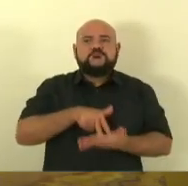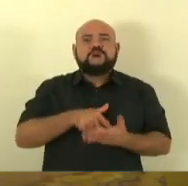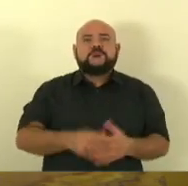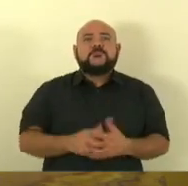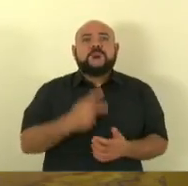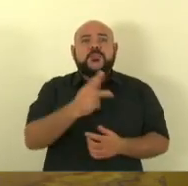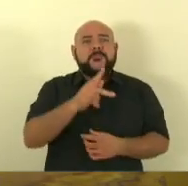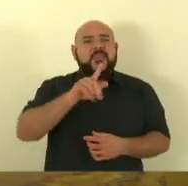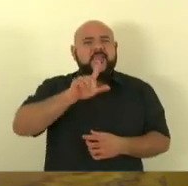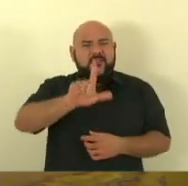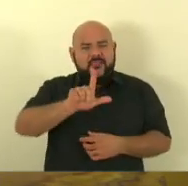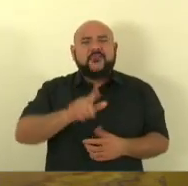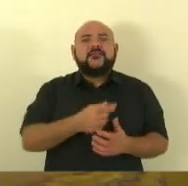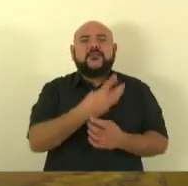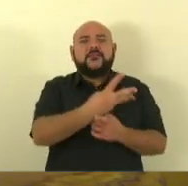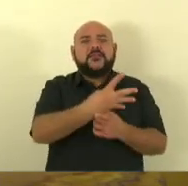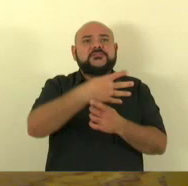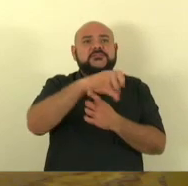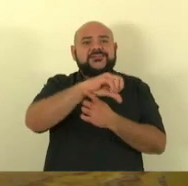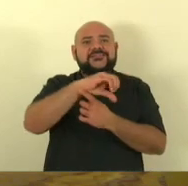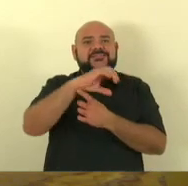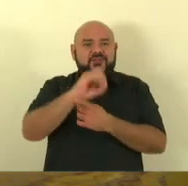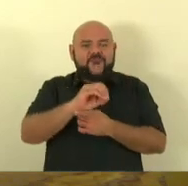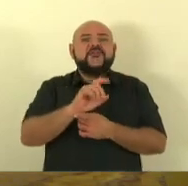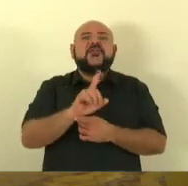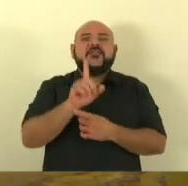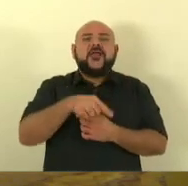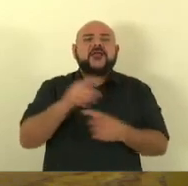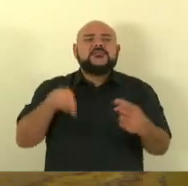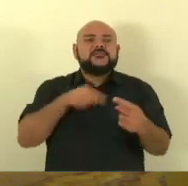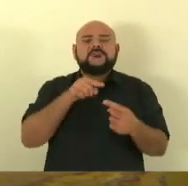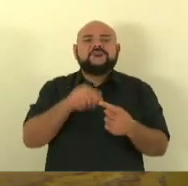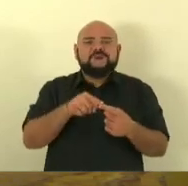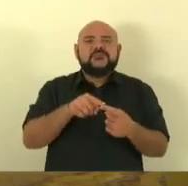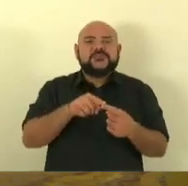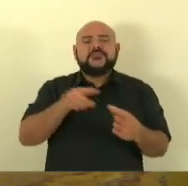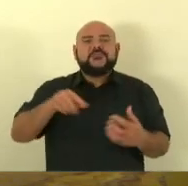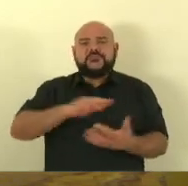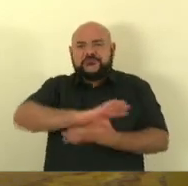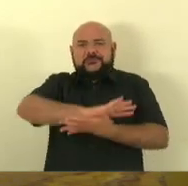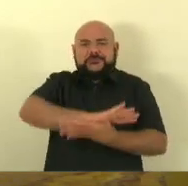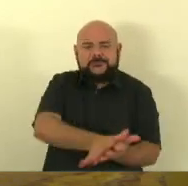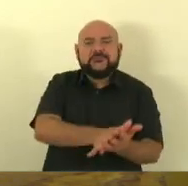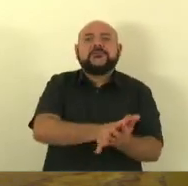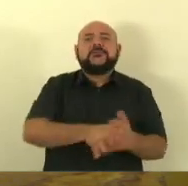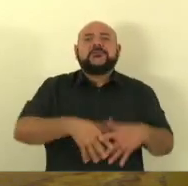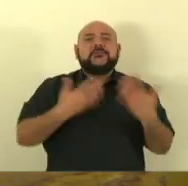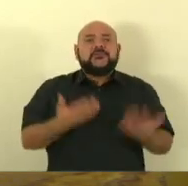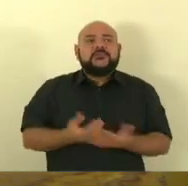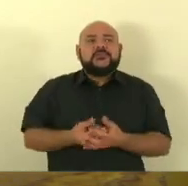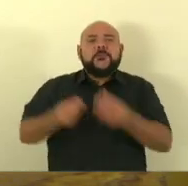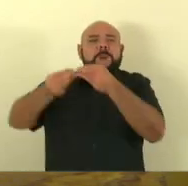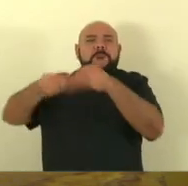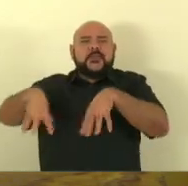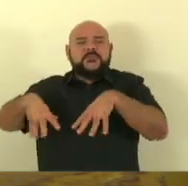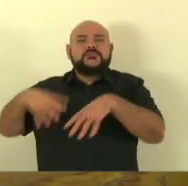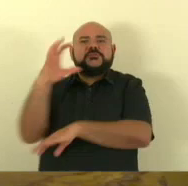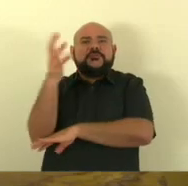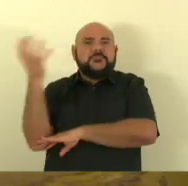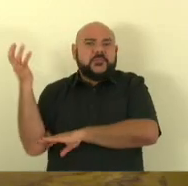490 é genocídio mata prejudica o meio ambiente prejudica a natureza e